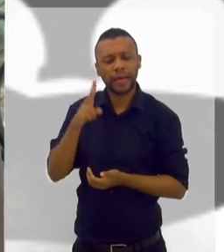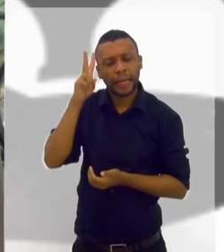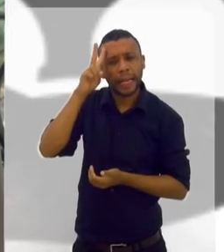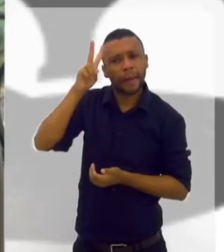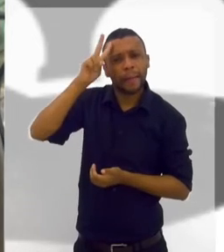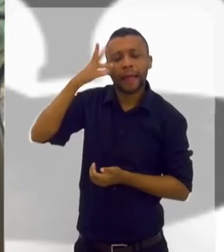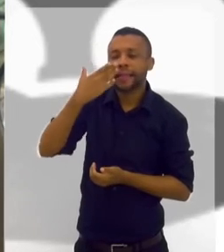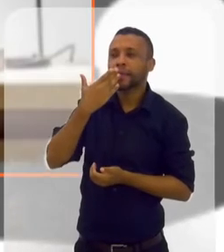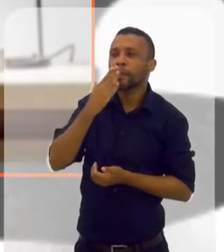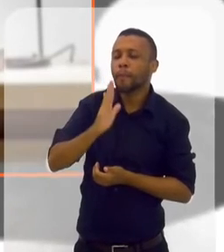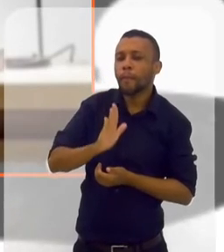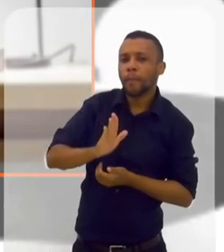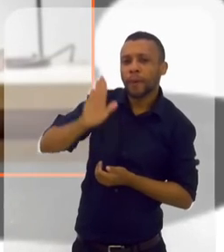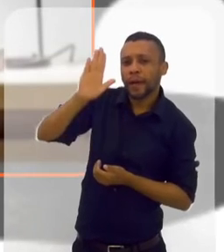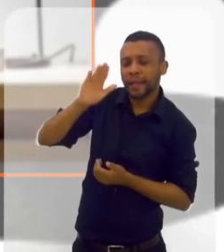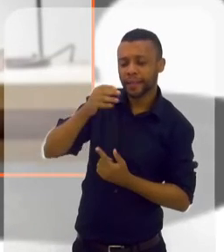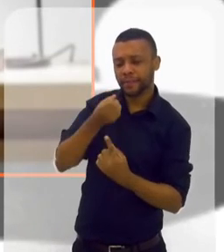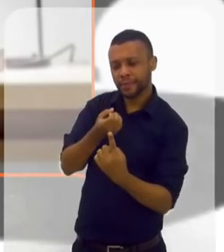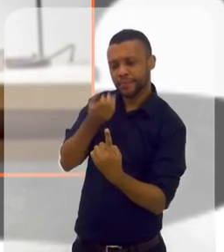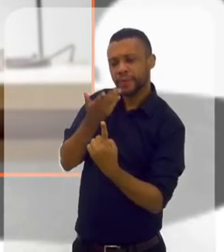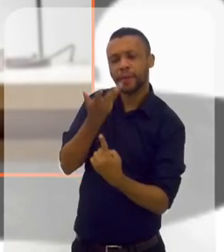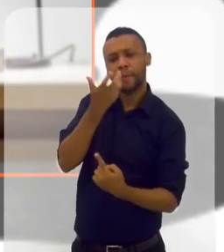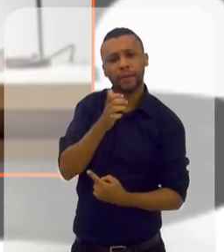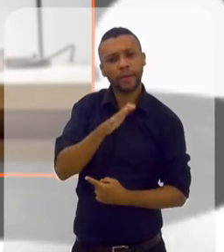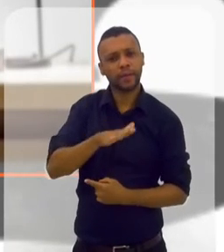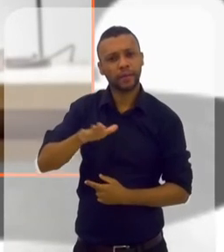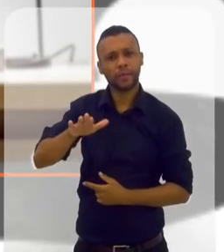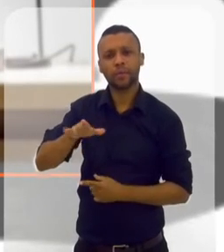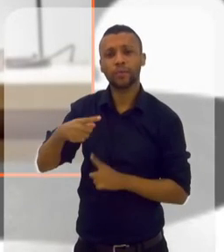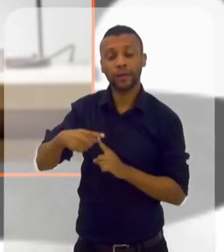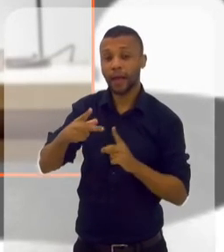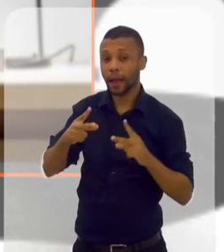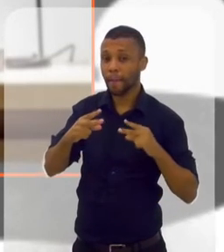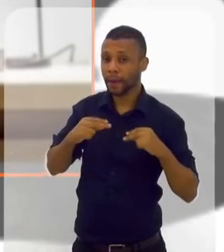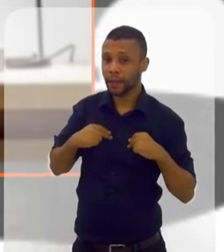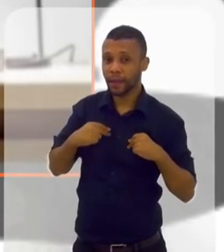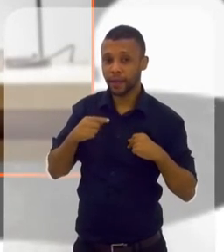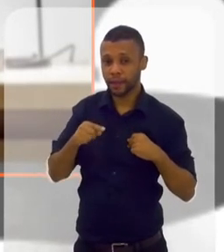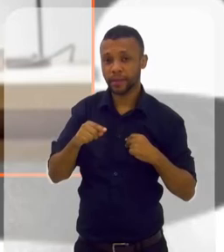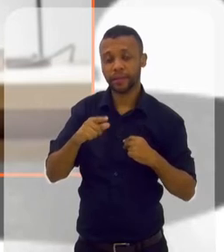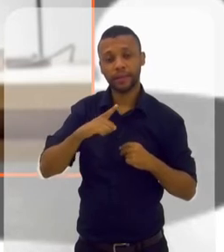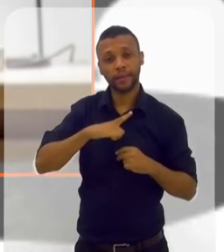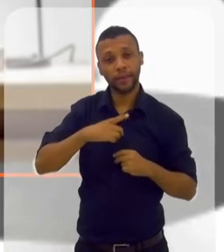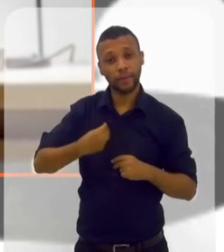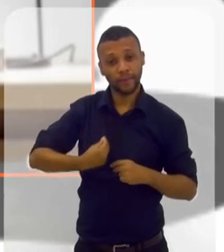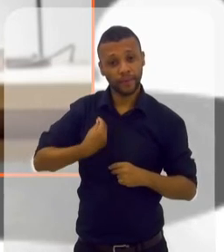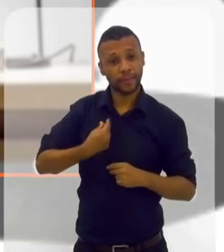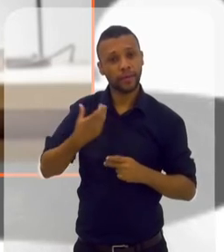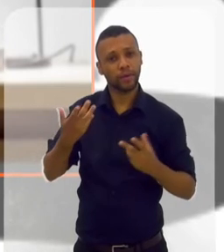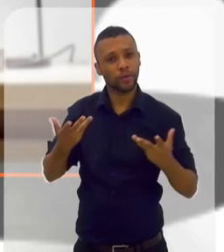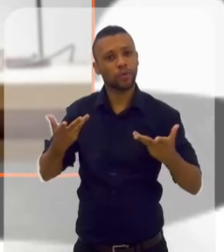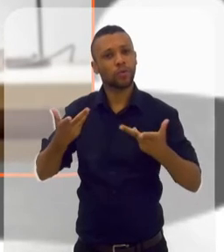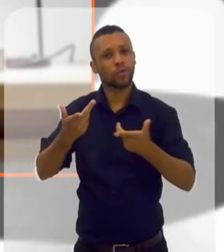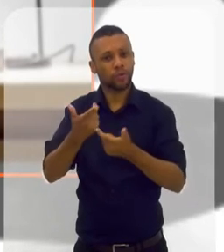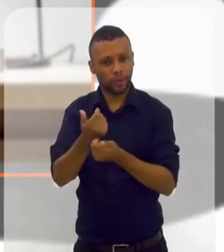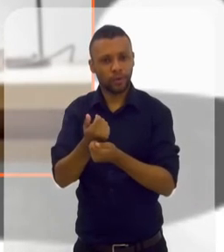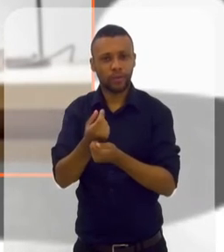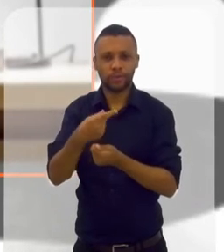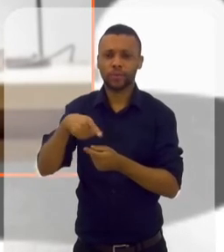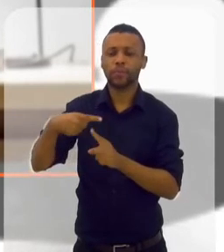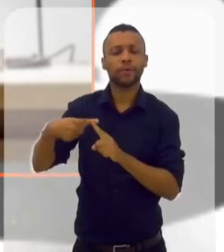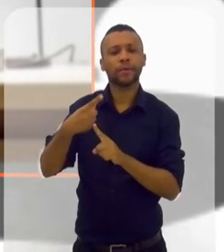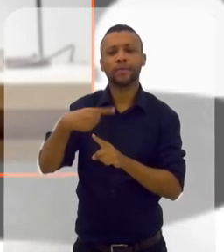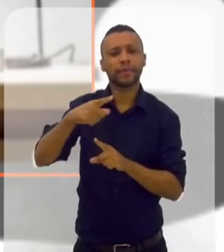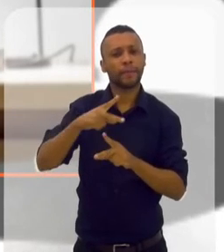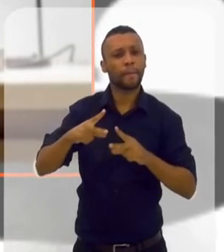Você vai se lembrar dessa promessa. Que você fez para essa criança. Porque ela merece. Ter uma vida extraordinária. Porque você